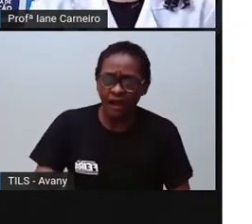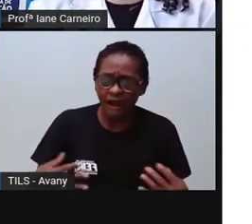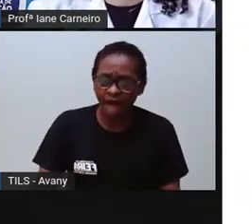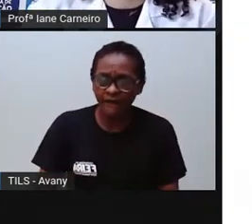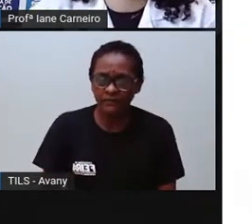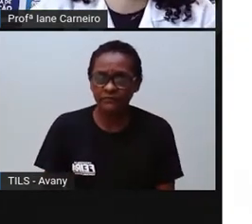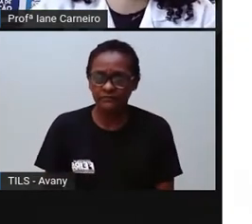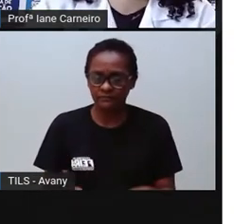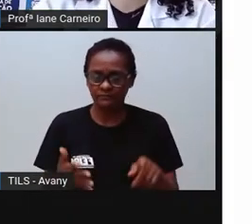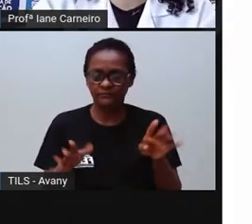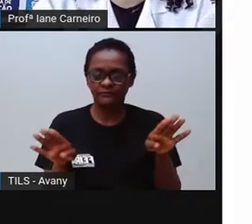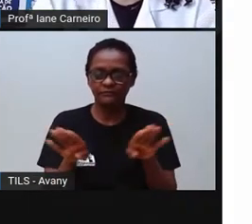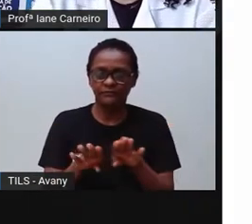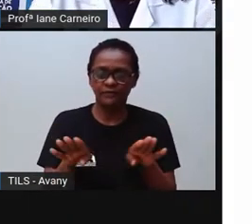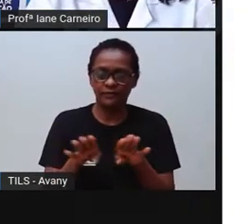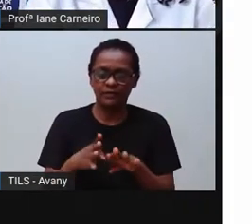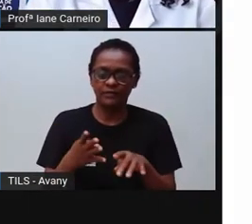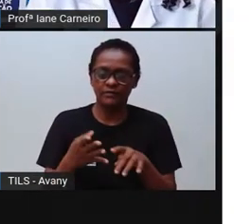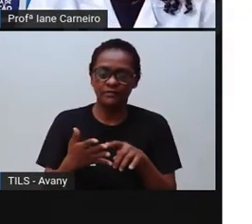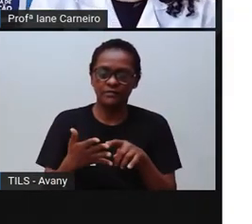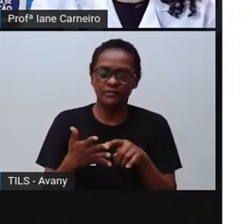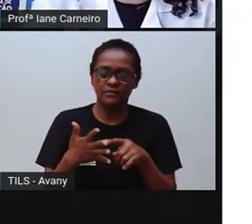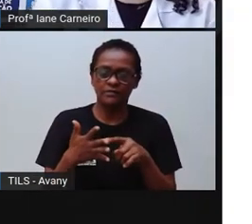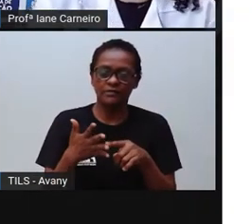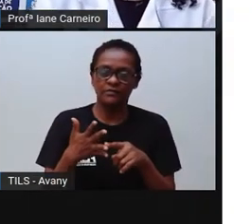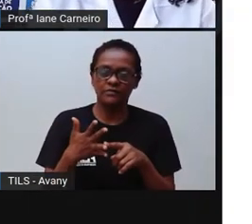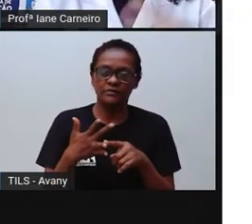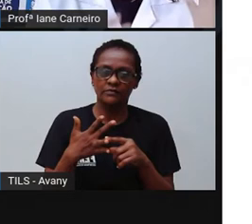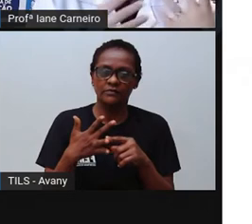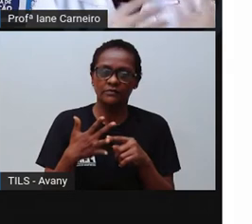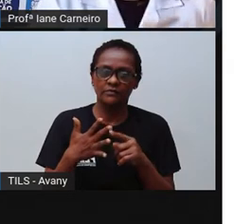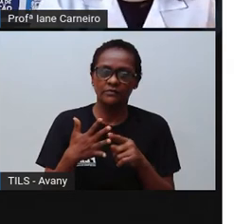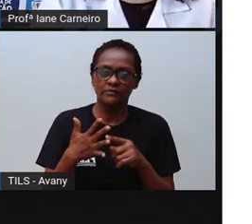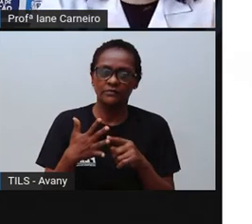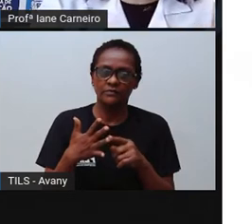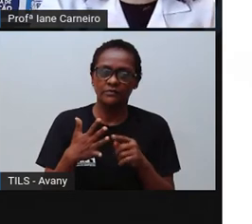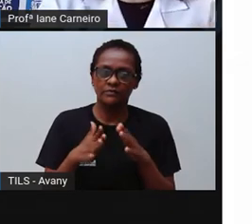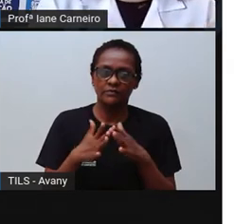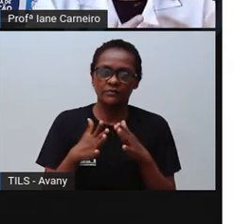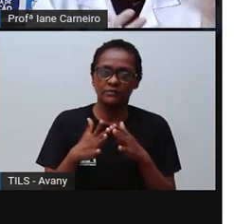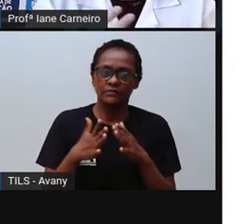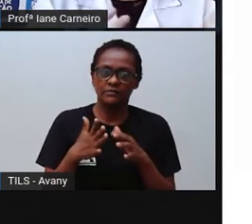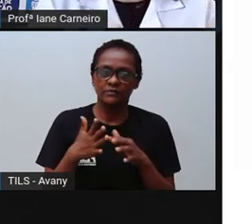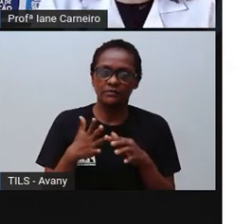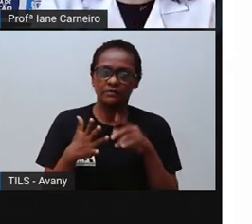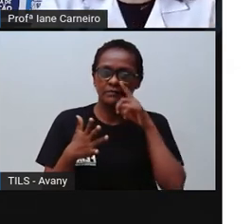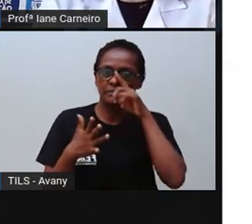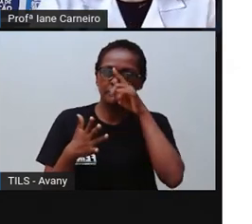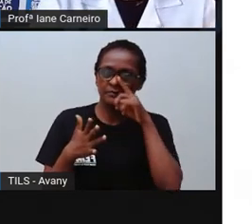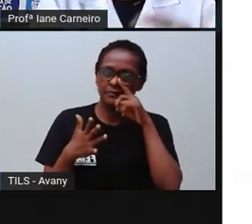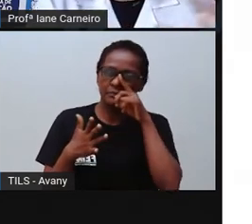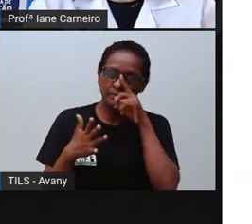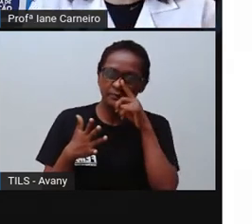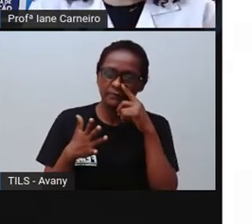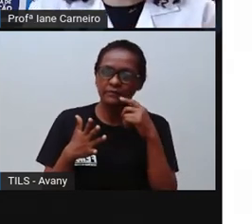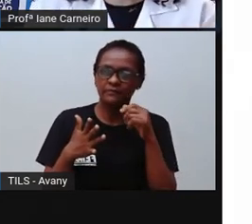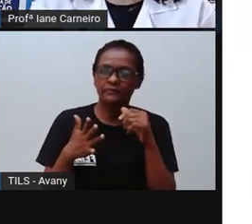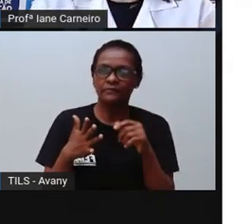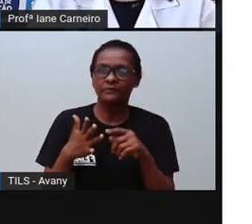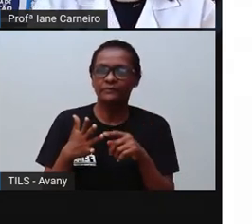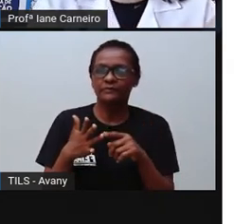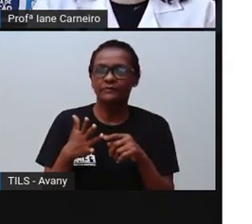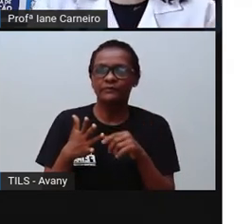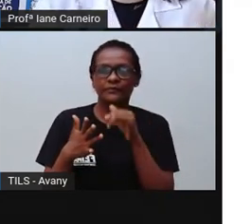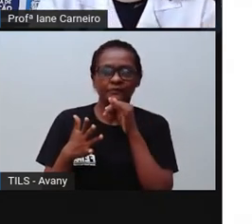Onde será, então, que estão os perigos na nossa casa, né? A Pró falou de situações que podem ocorrer, né? Em nossa casa.